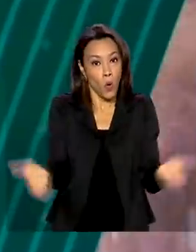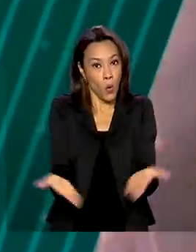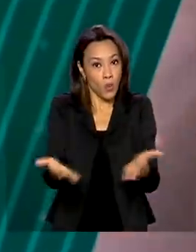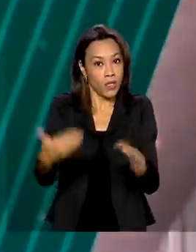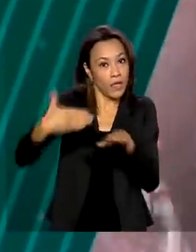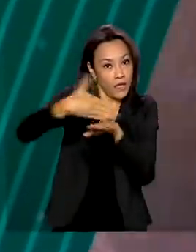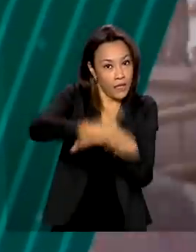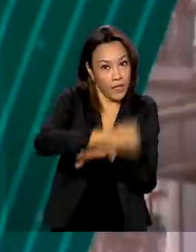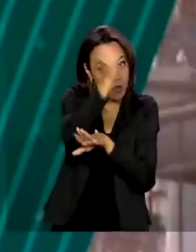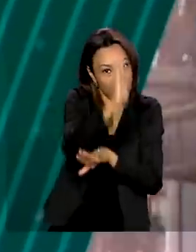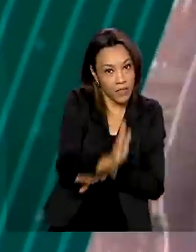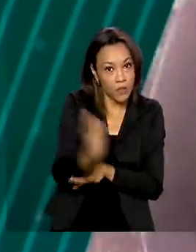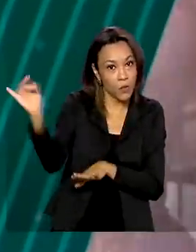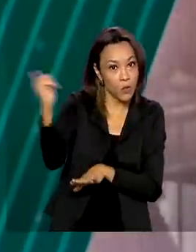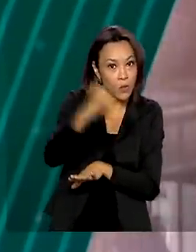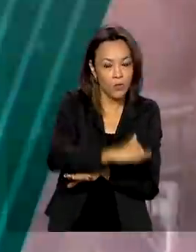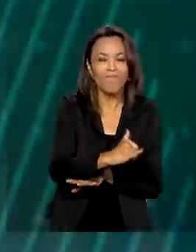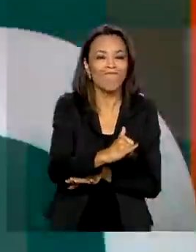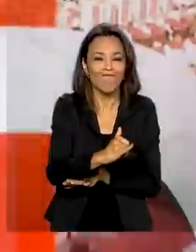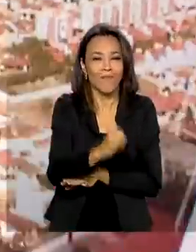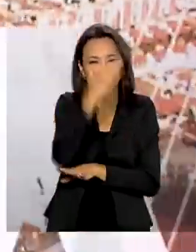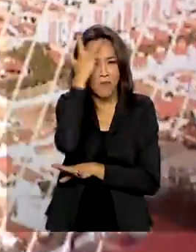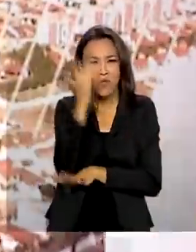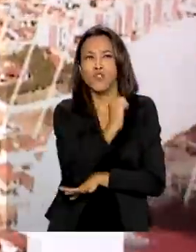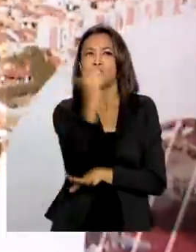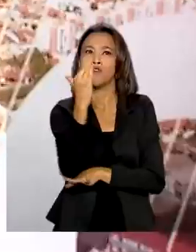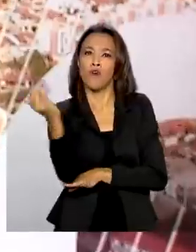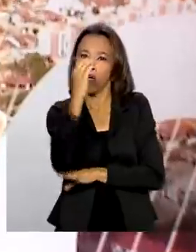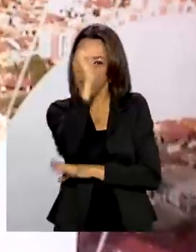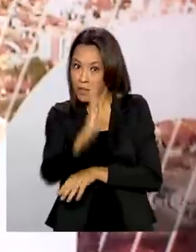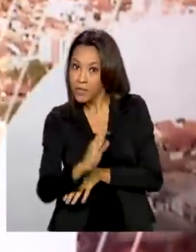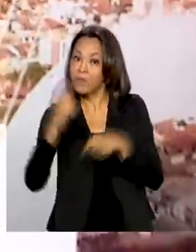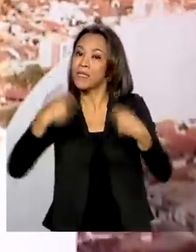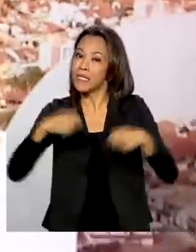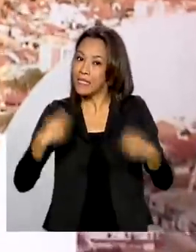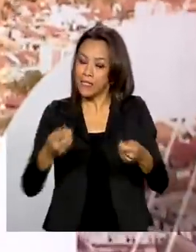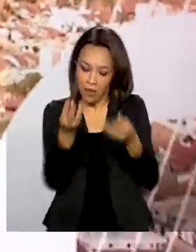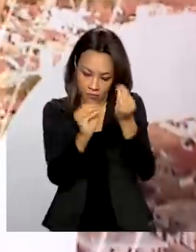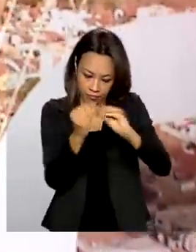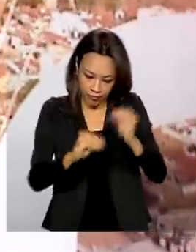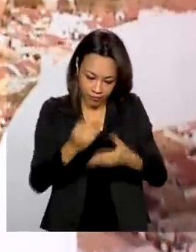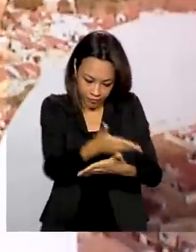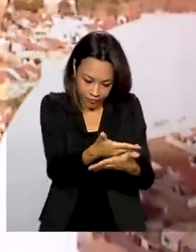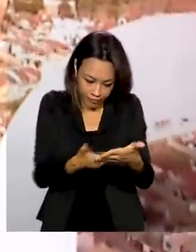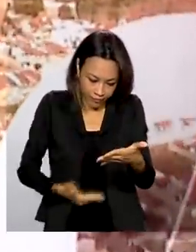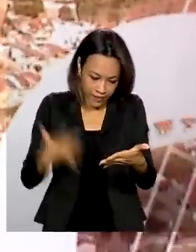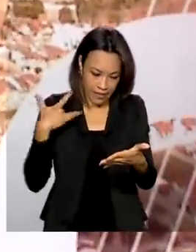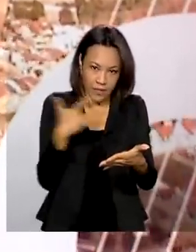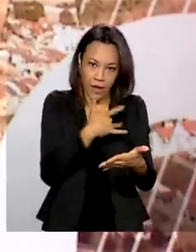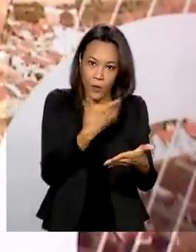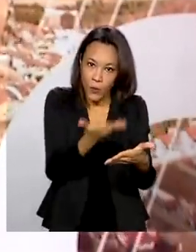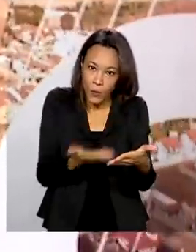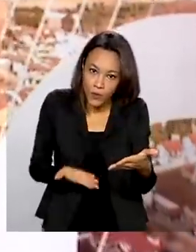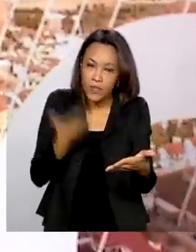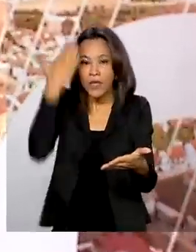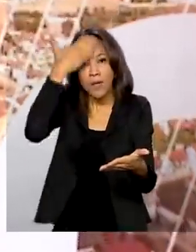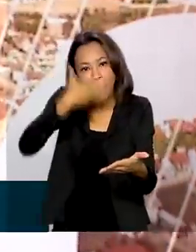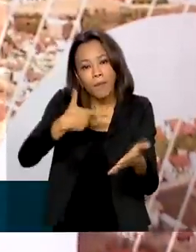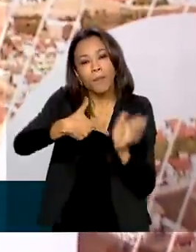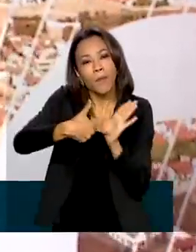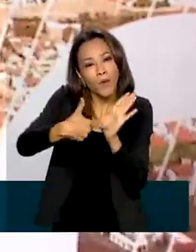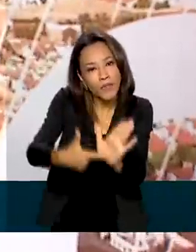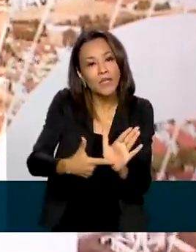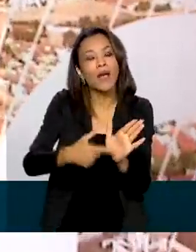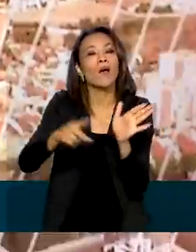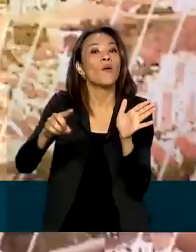no Brasil de avião, os viajantes vindos do exterior devem preencher a declaração de saúde do viajante e apresentar teste